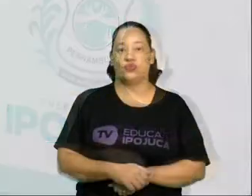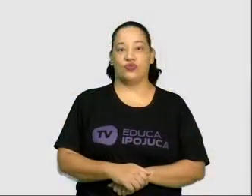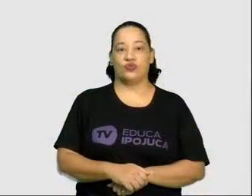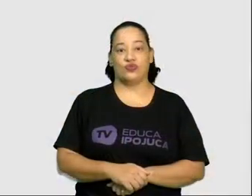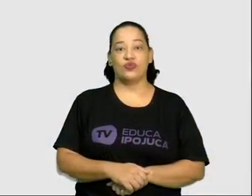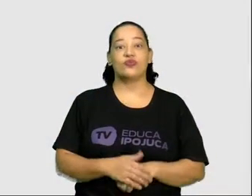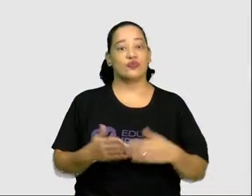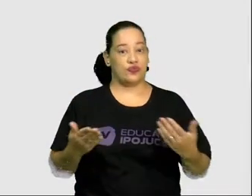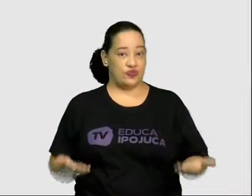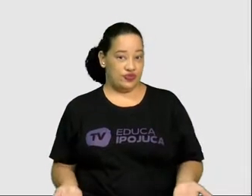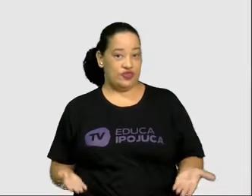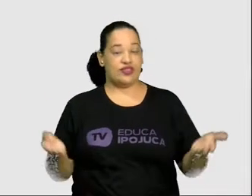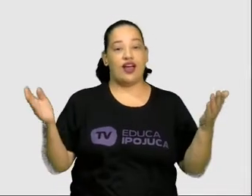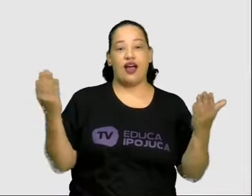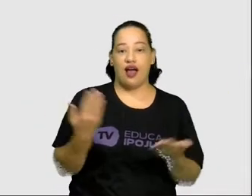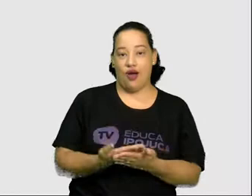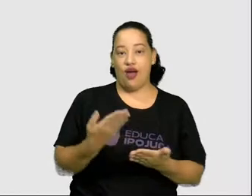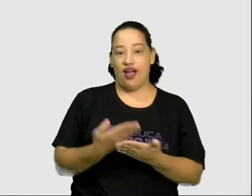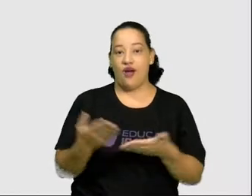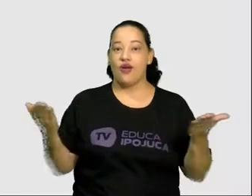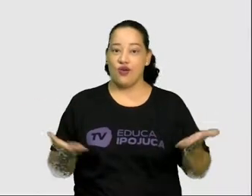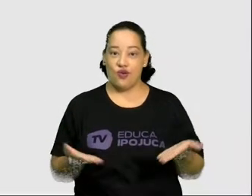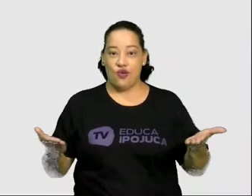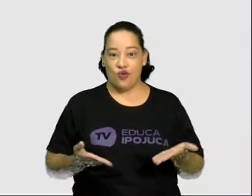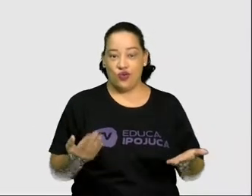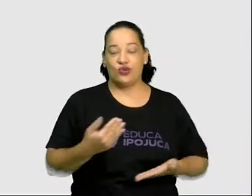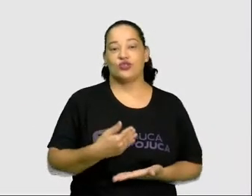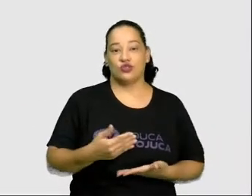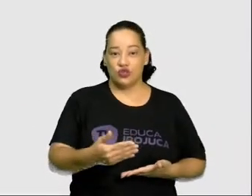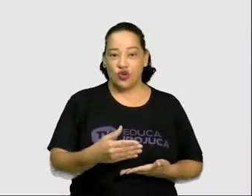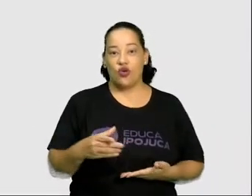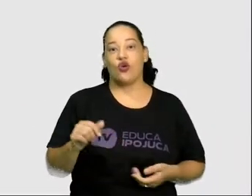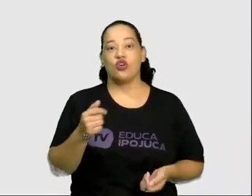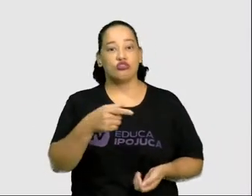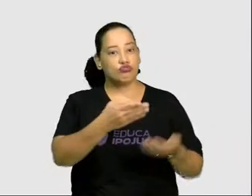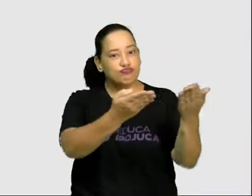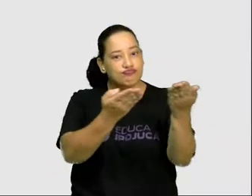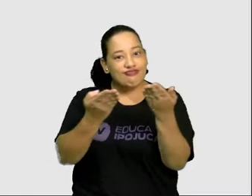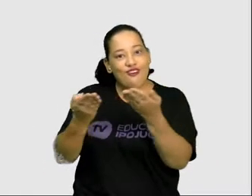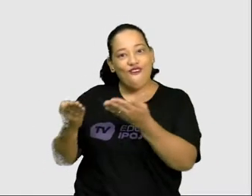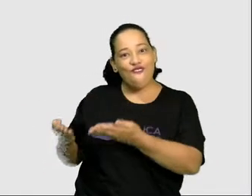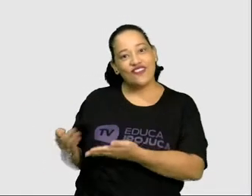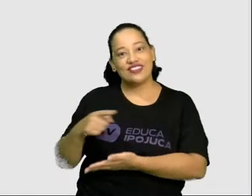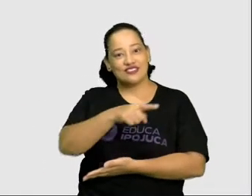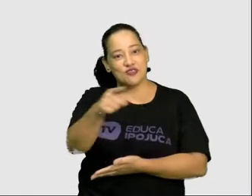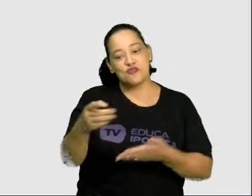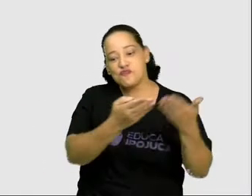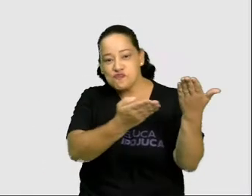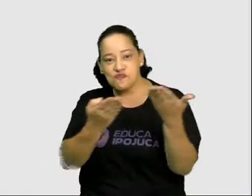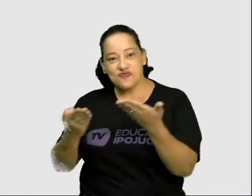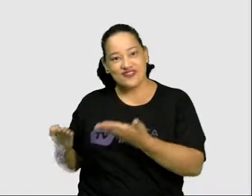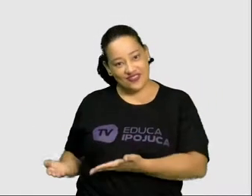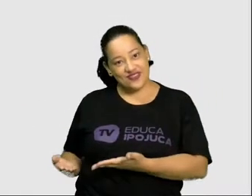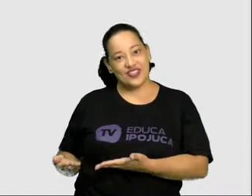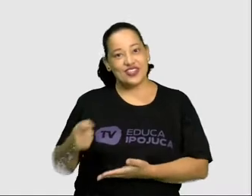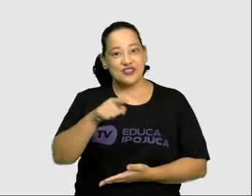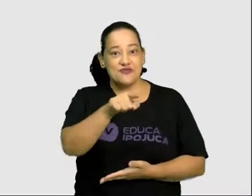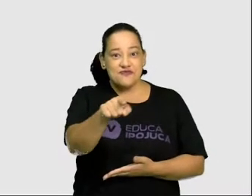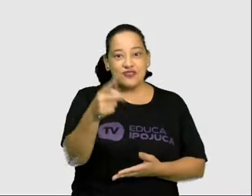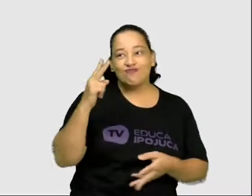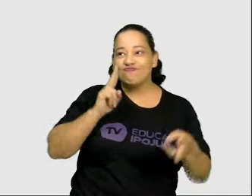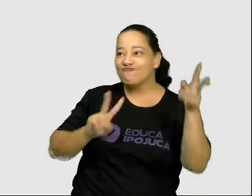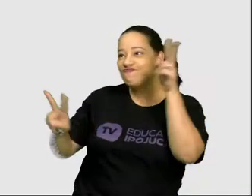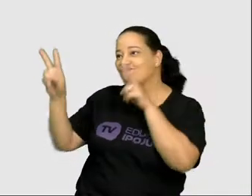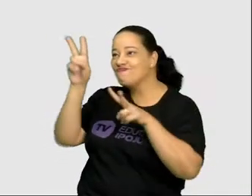E aí na nossa aula de hoje iremos fazer um convite, eu vou fazer um convite a vocês a viajar nos